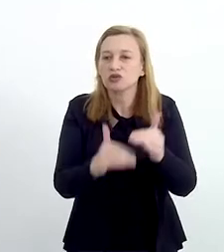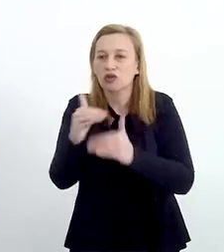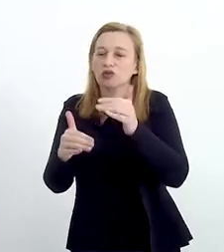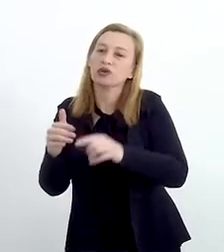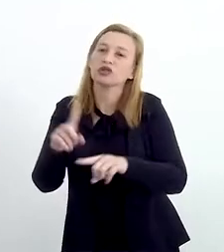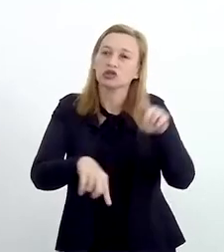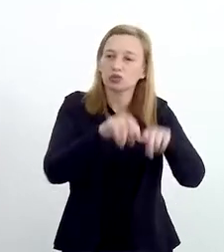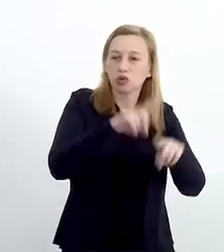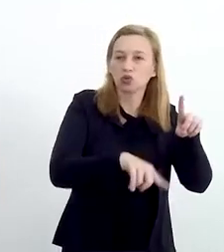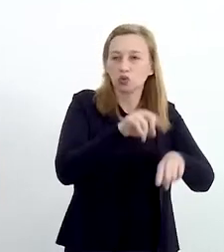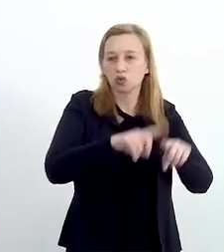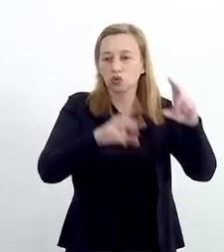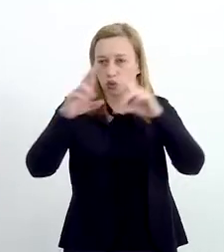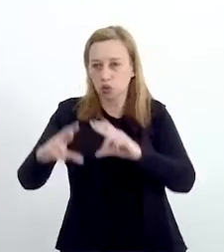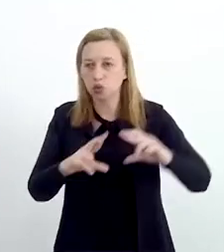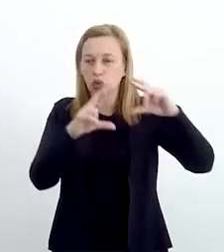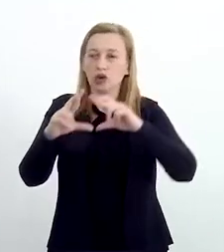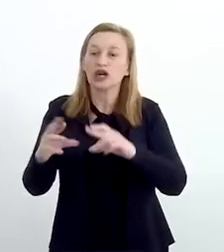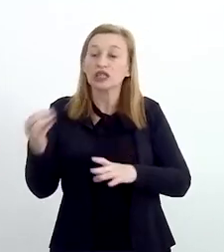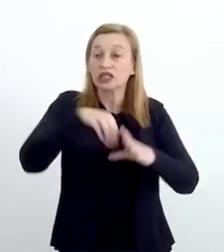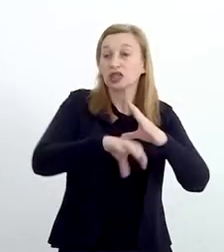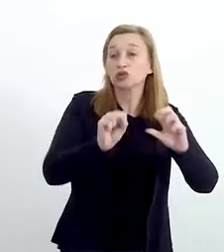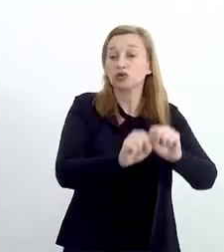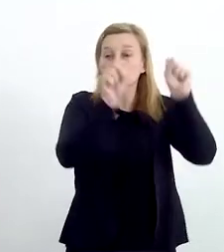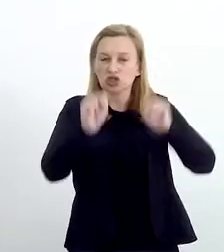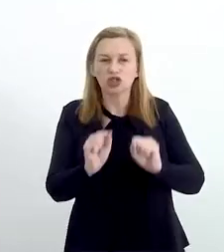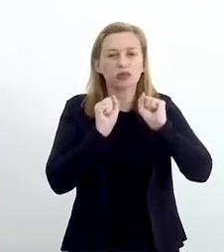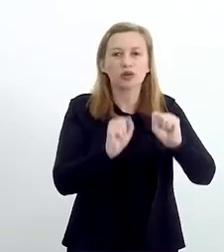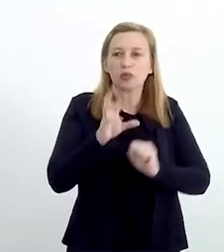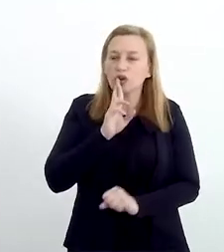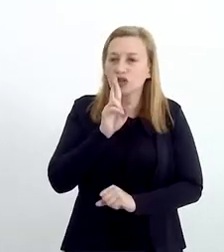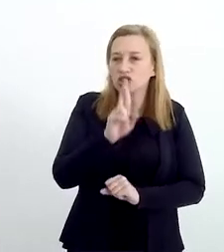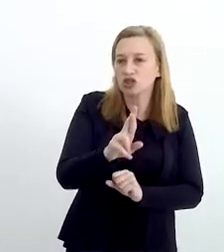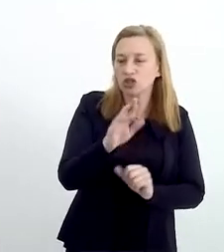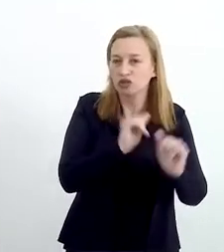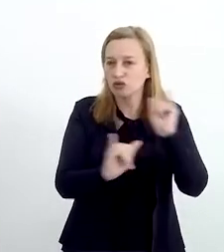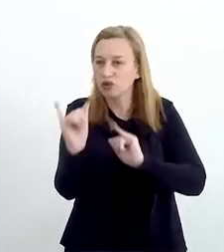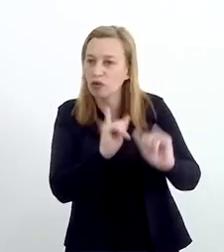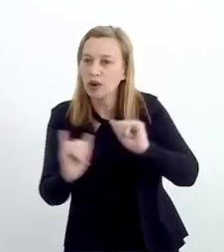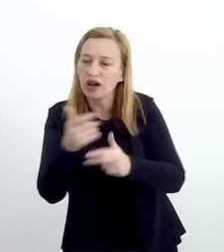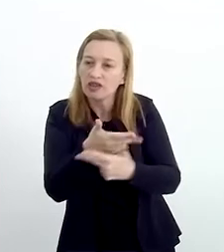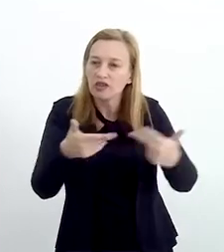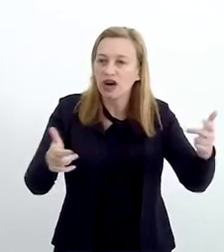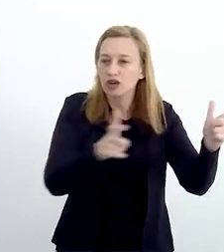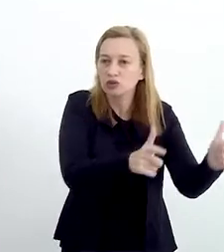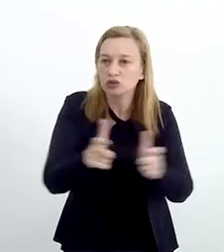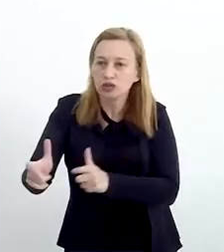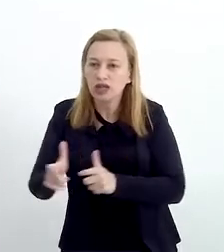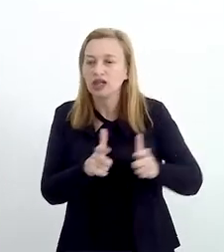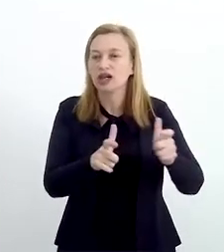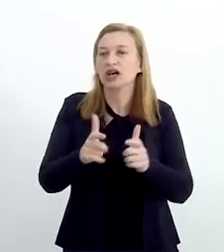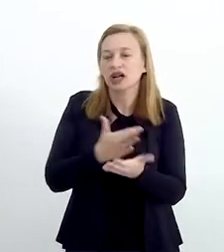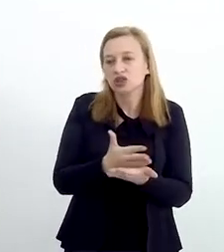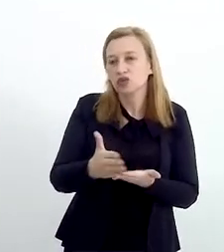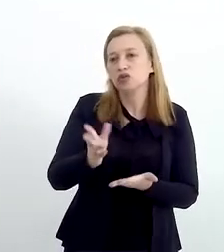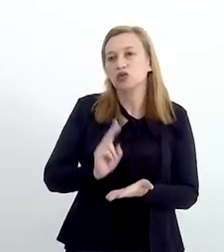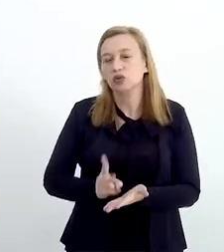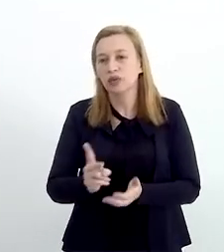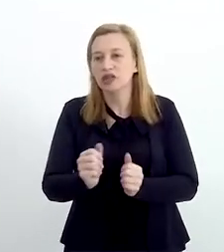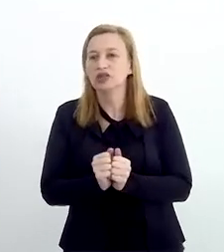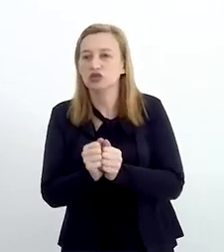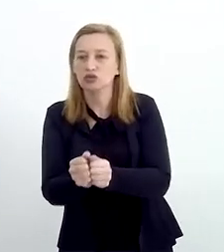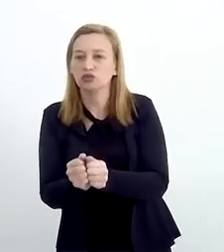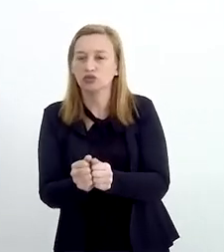desse material reciclável dentro de um sistema que pode responder e informar vários desses atores, aí as coisas começam a